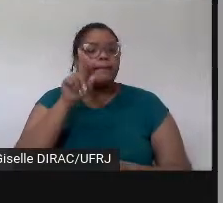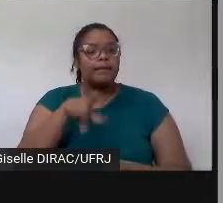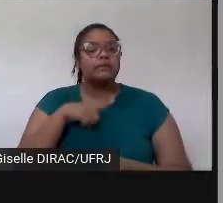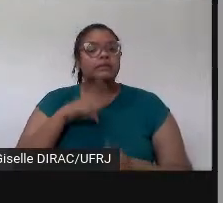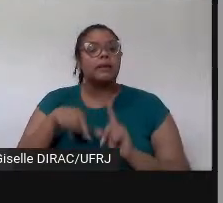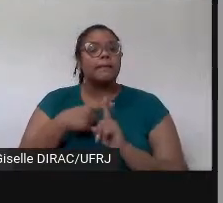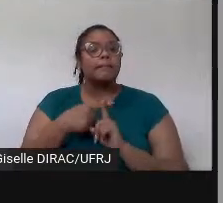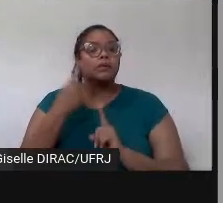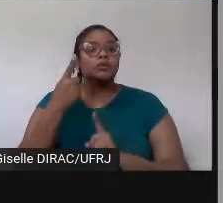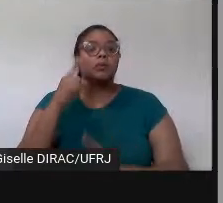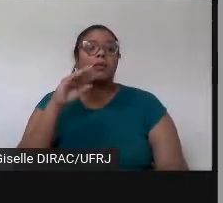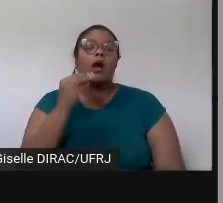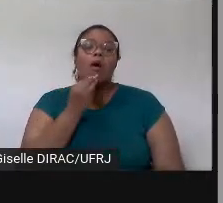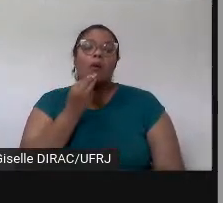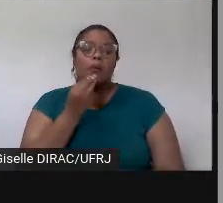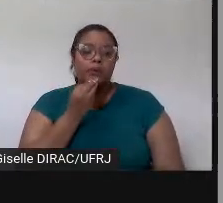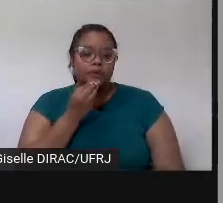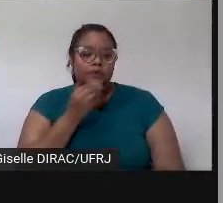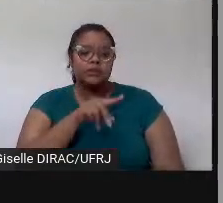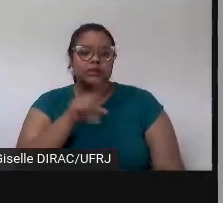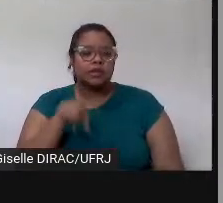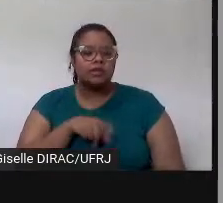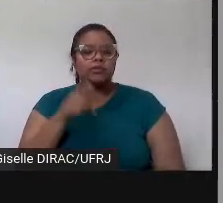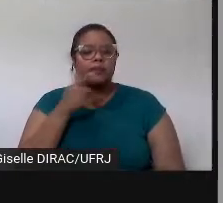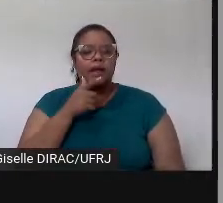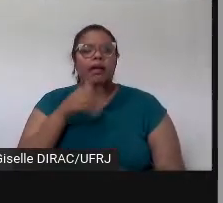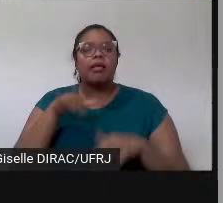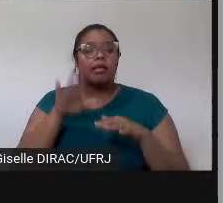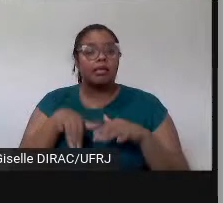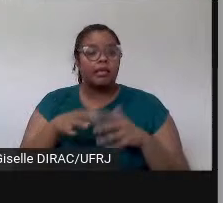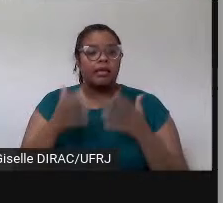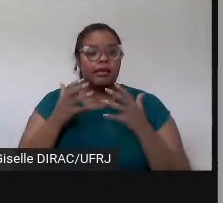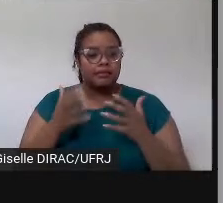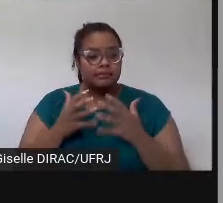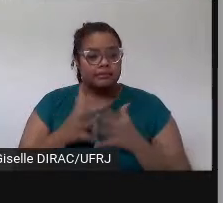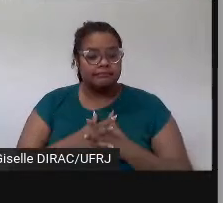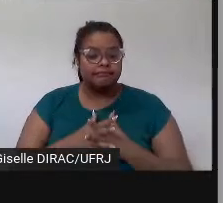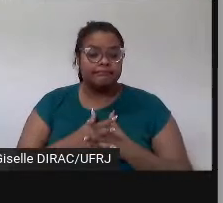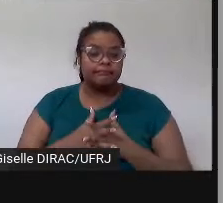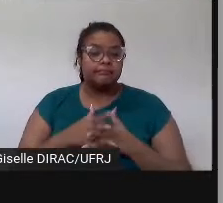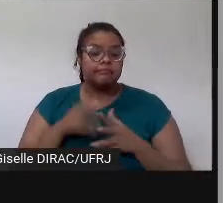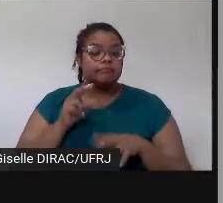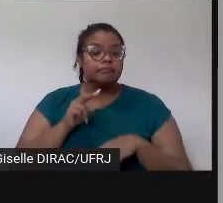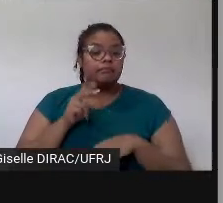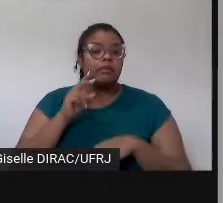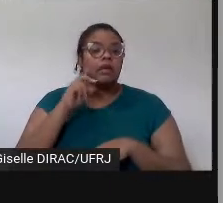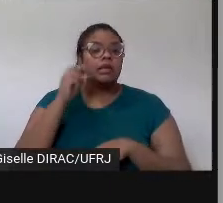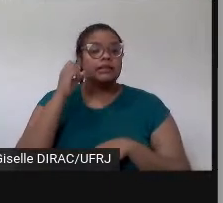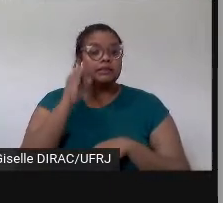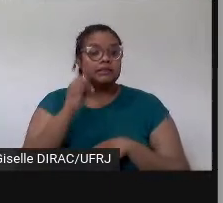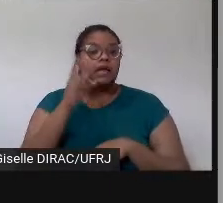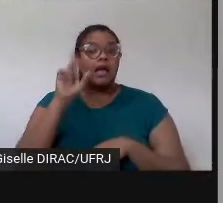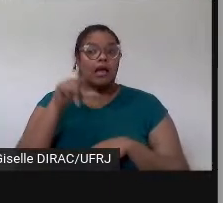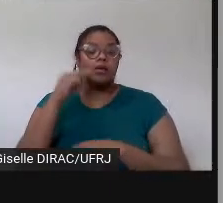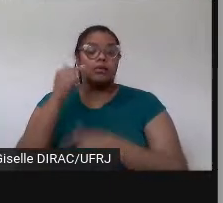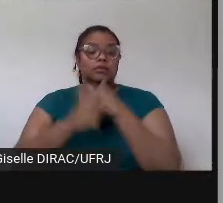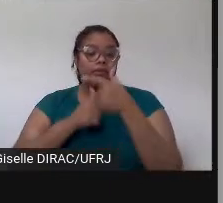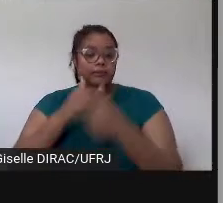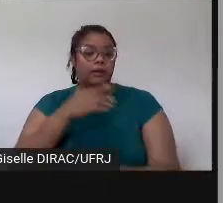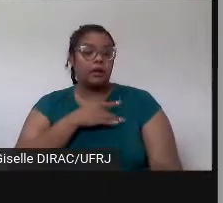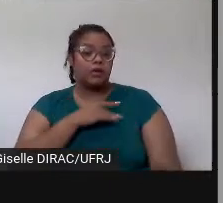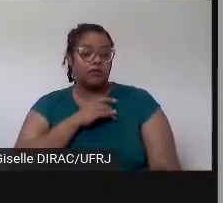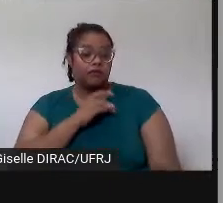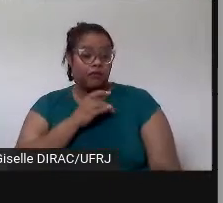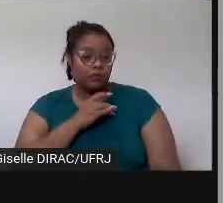oportunidade para quem realmente quiser. E o trabalho voluntário, né,